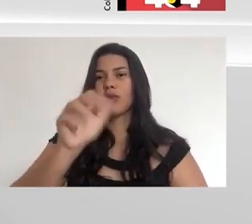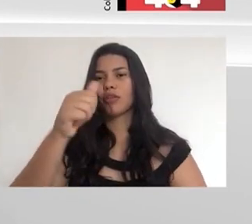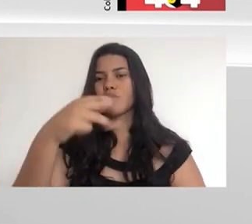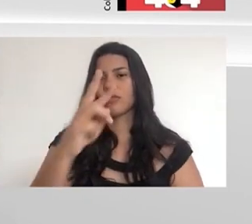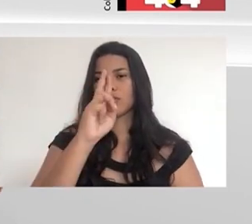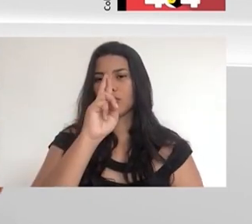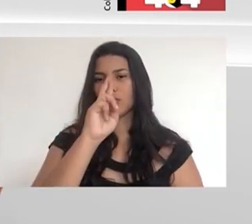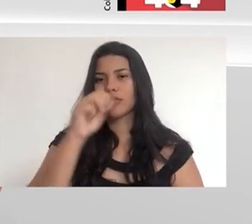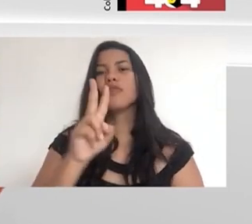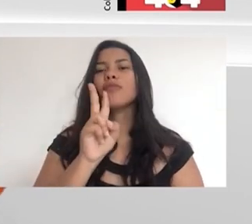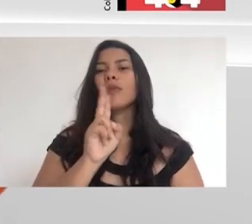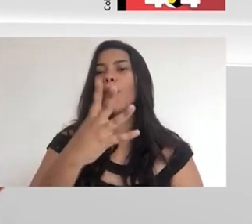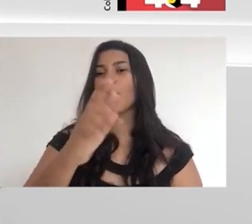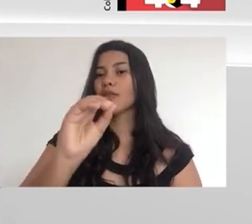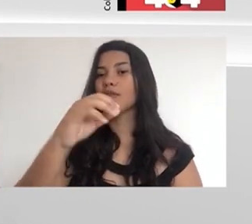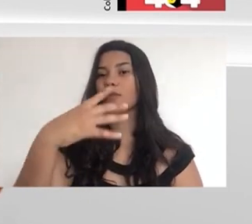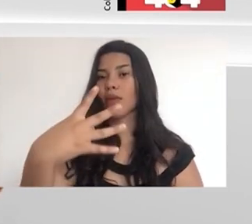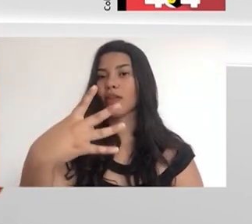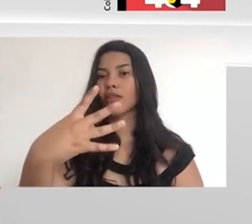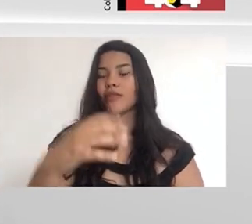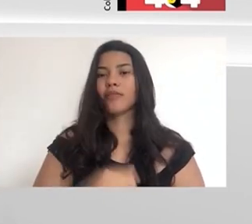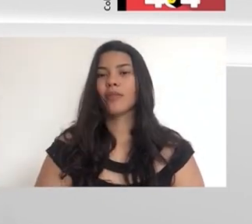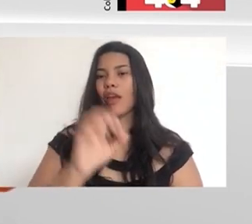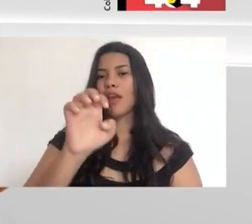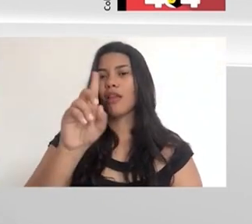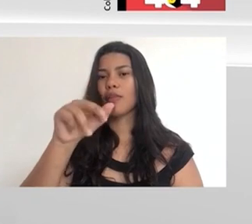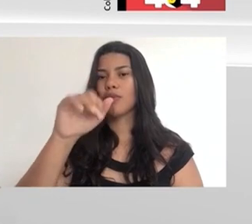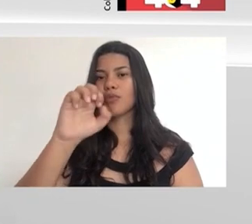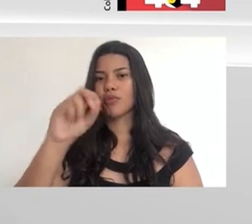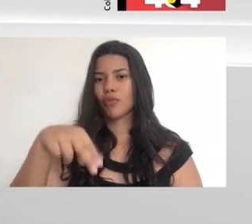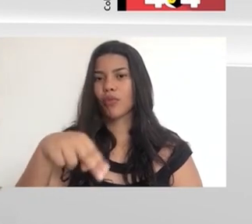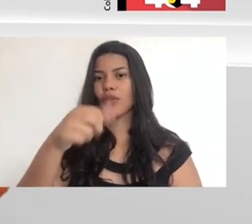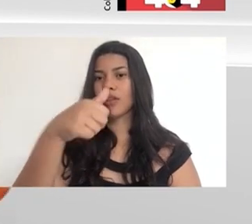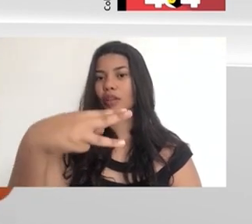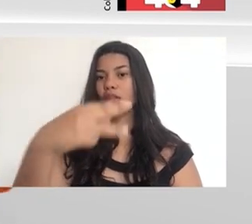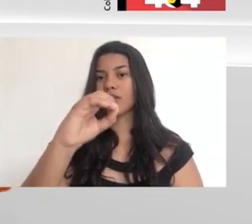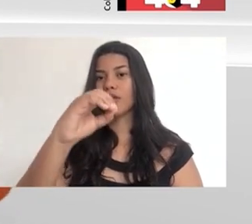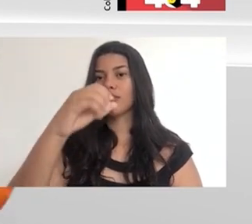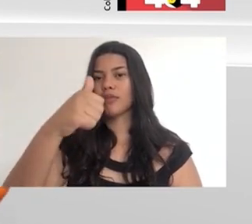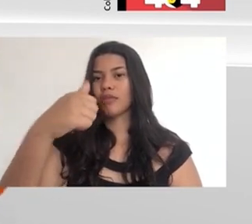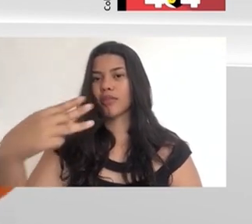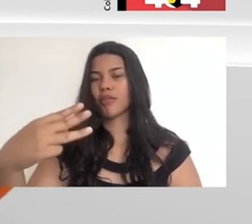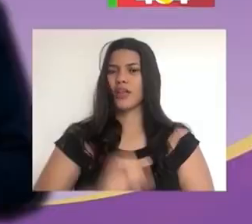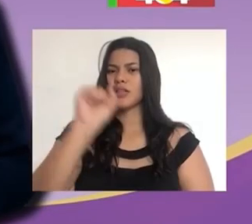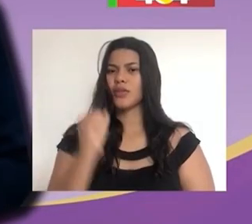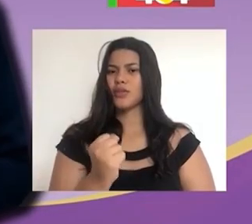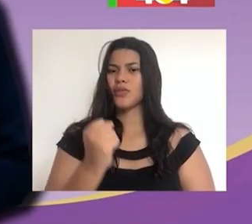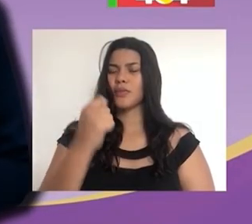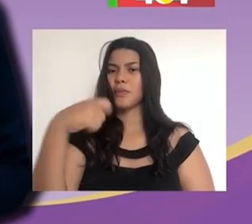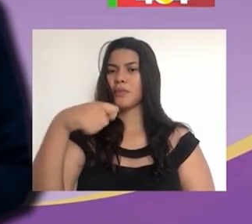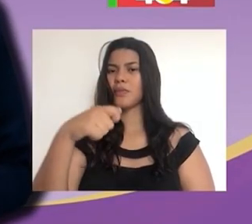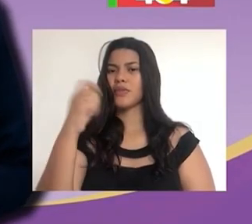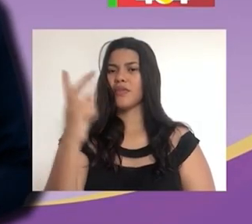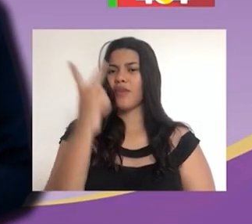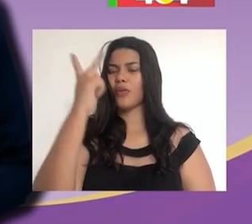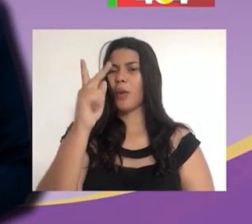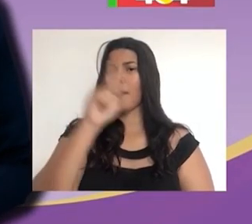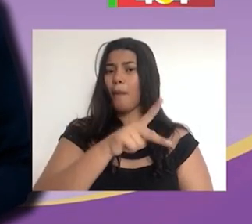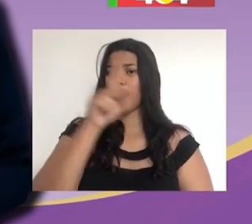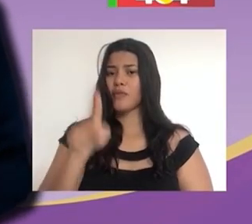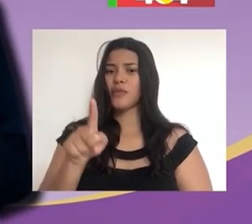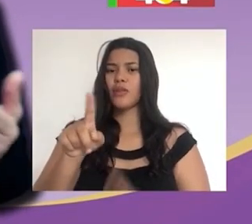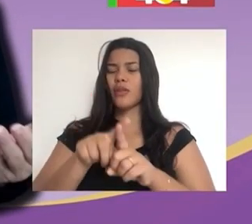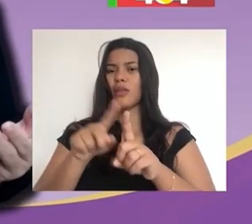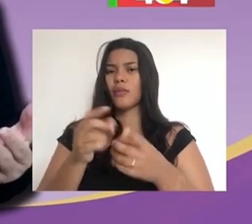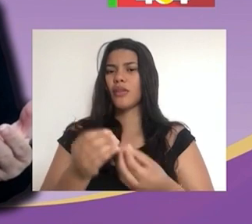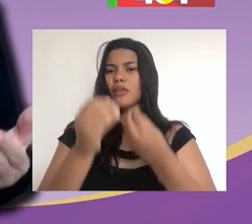13. Rogério, 13. Valadares Filho, 404. Edmilson Araújo, 13, 0, 13. Sergipe precisa valorizar os